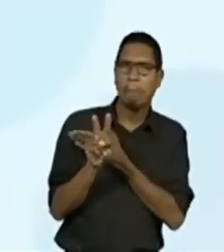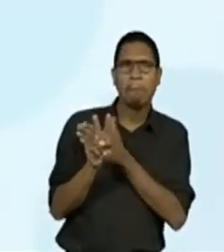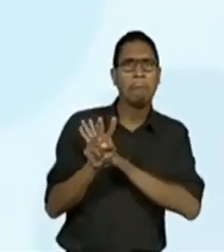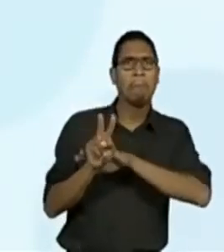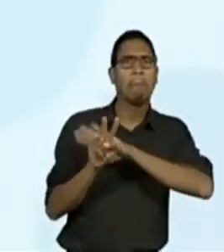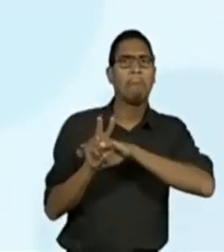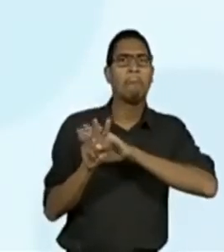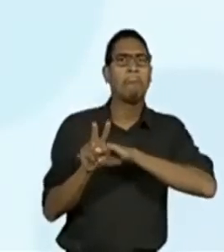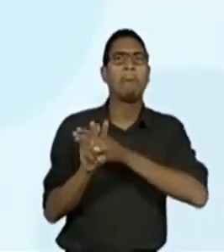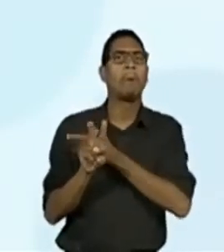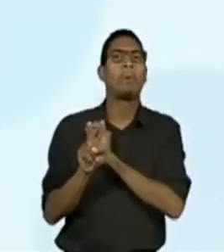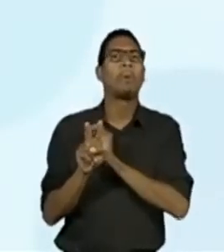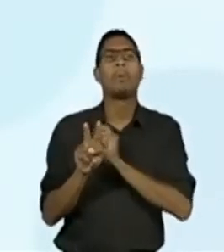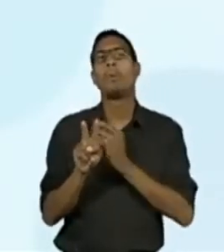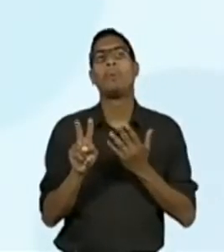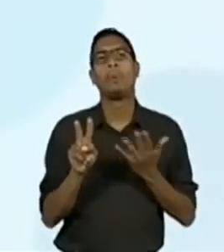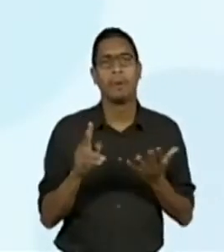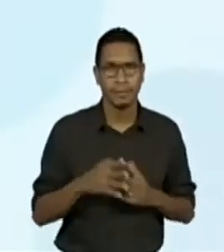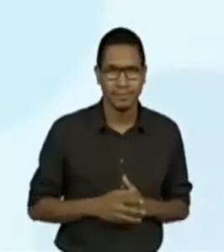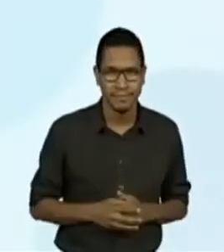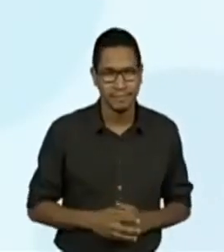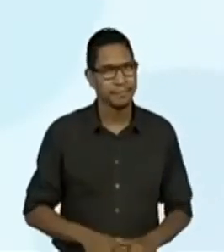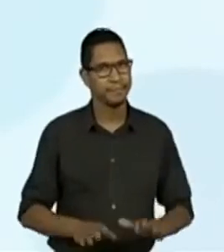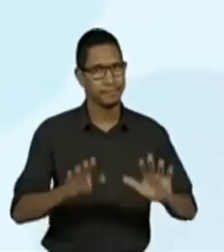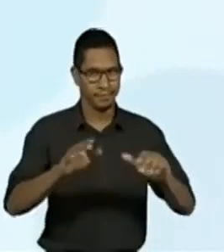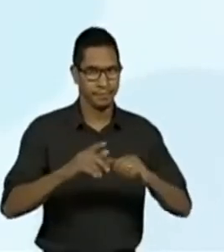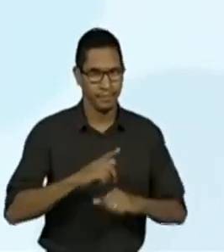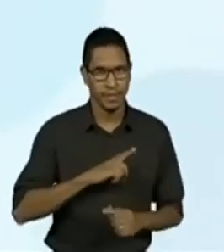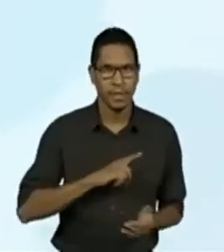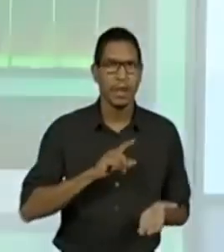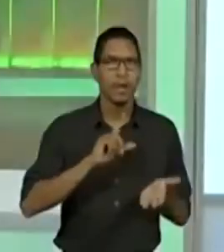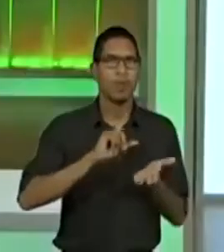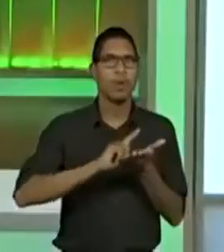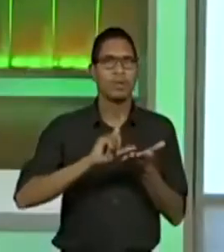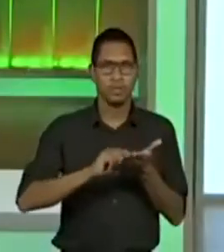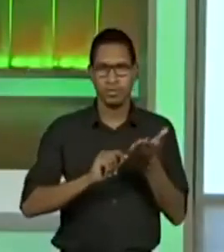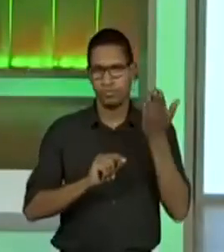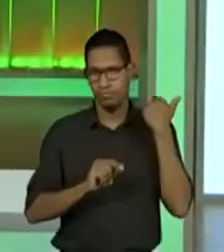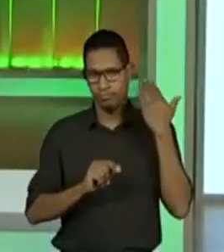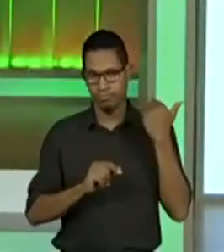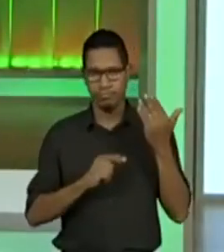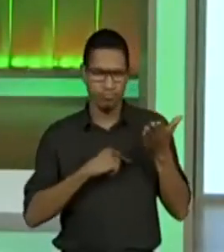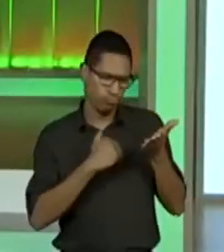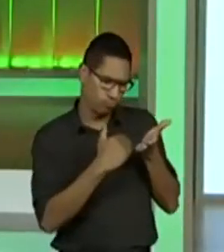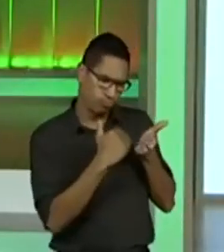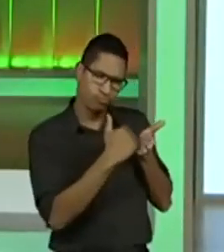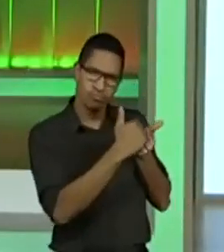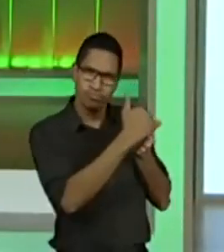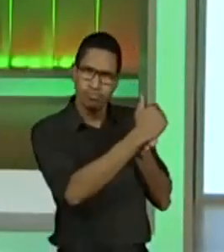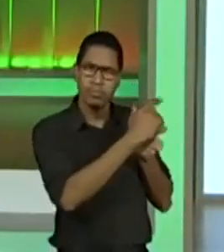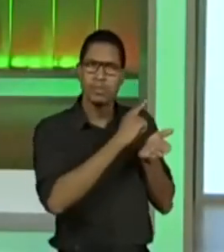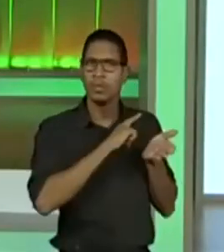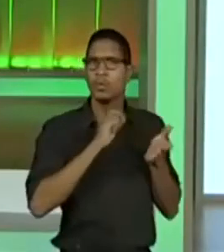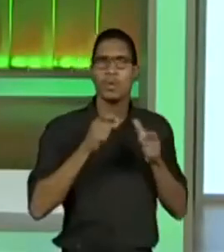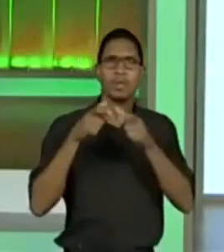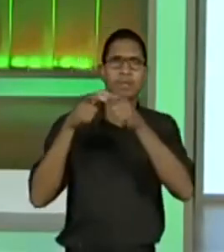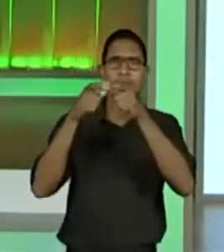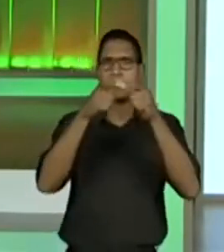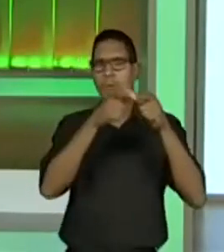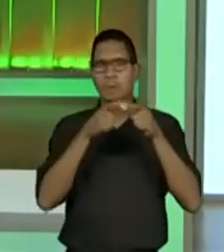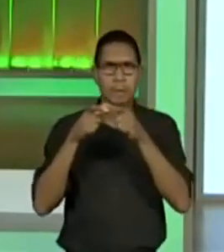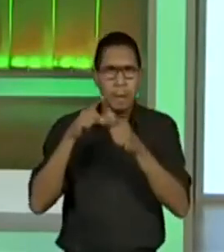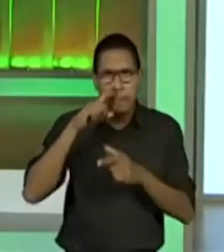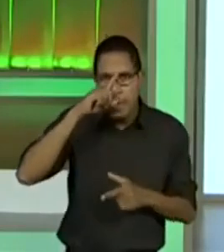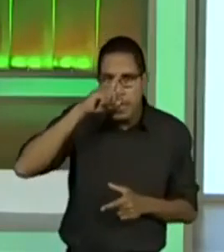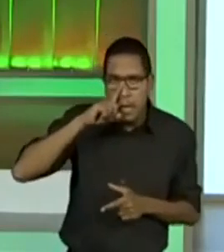momento, o nosso artigo apresentava algum, como se os discos voadores oferecessem